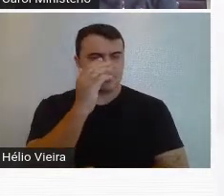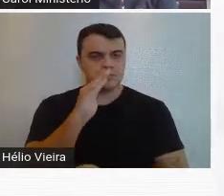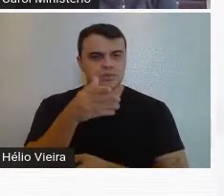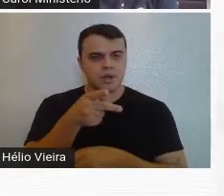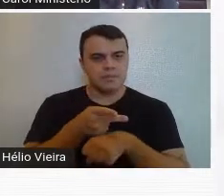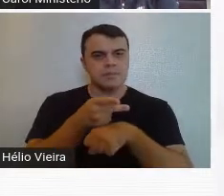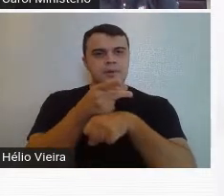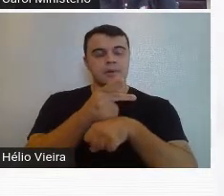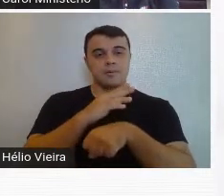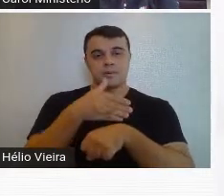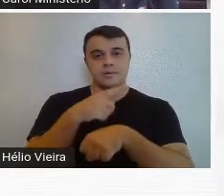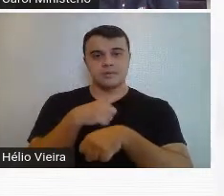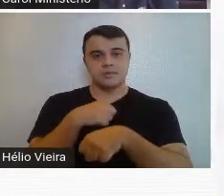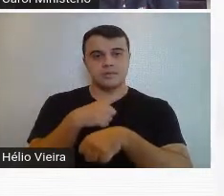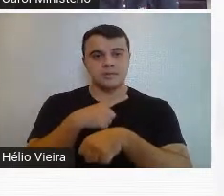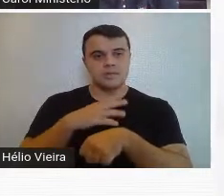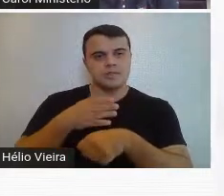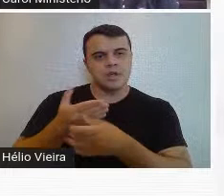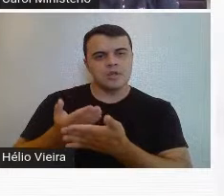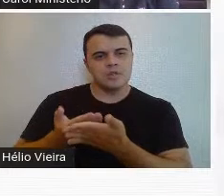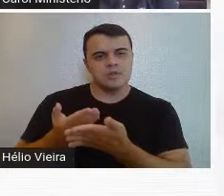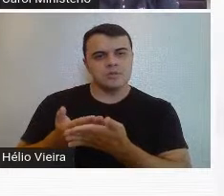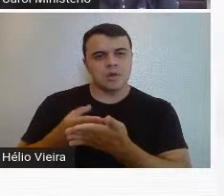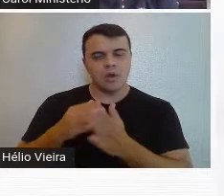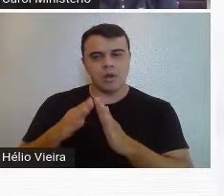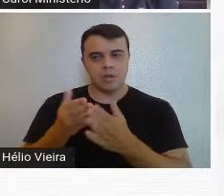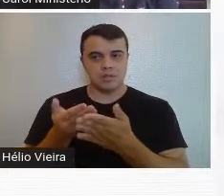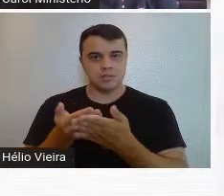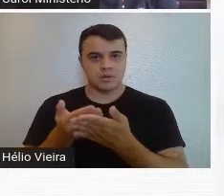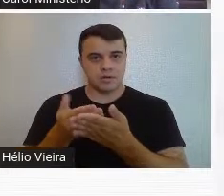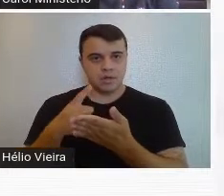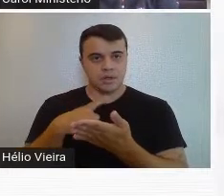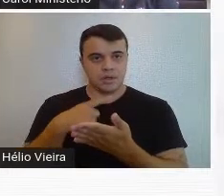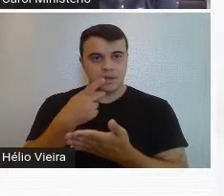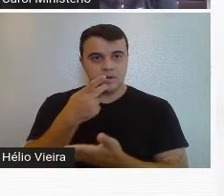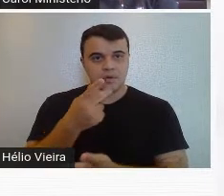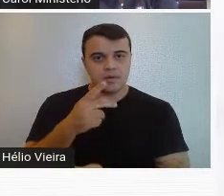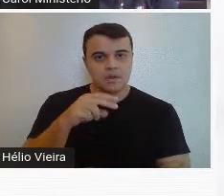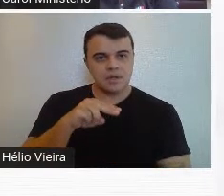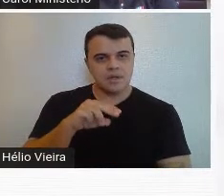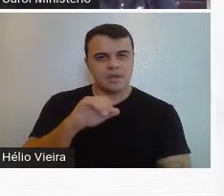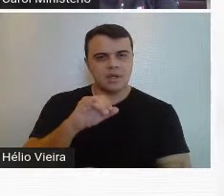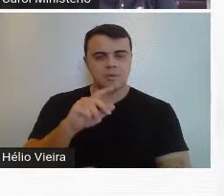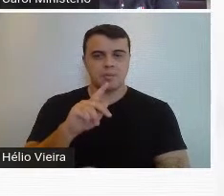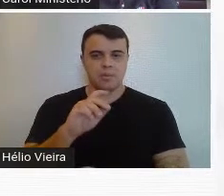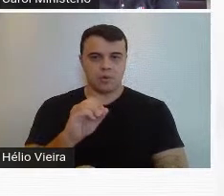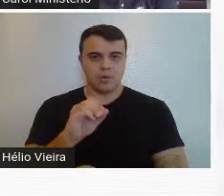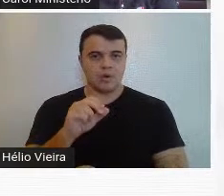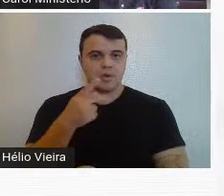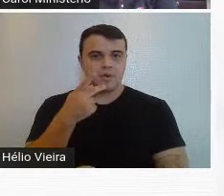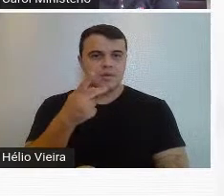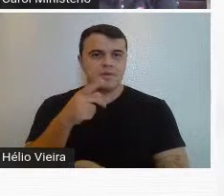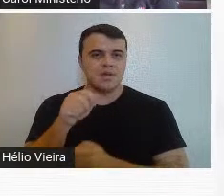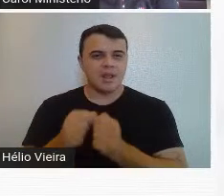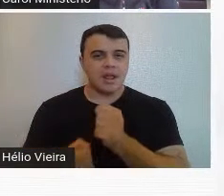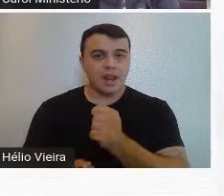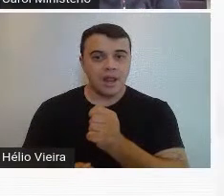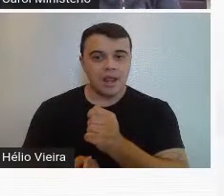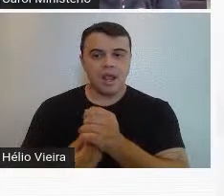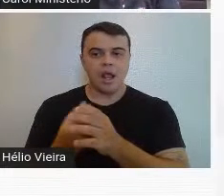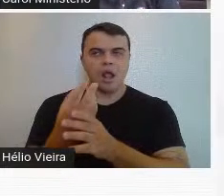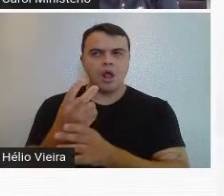premiado, que estudou na Escola Nacional de Belas Artes, o Aníbal Matos, para constituir esse ambiente